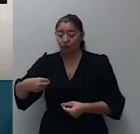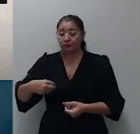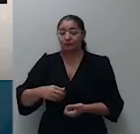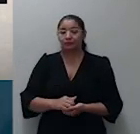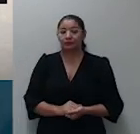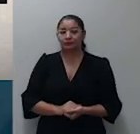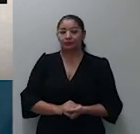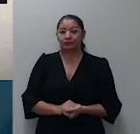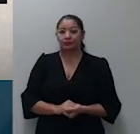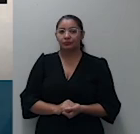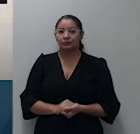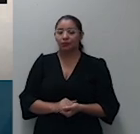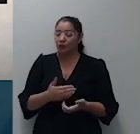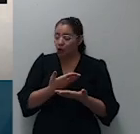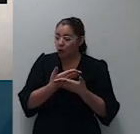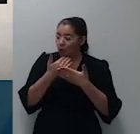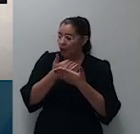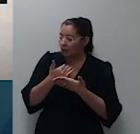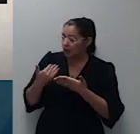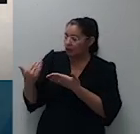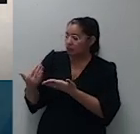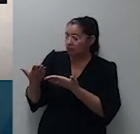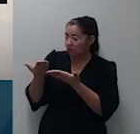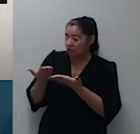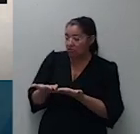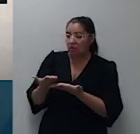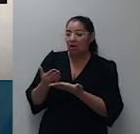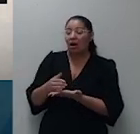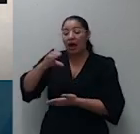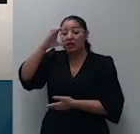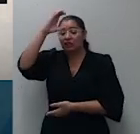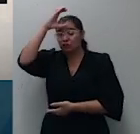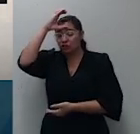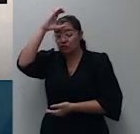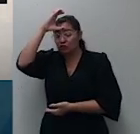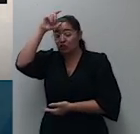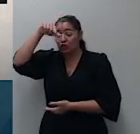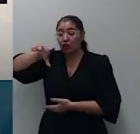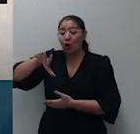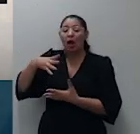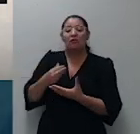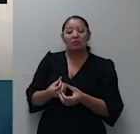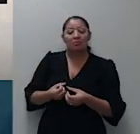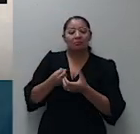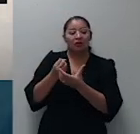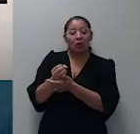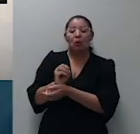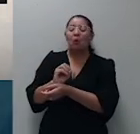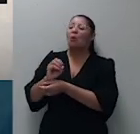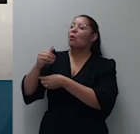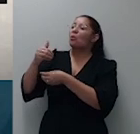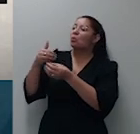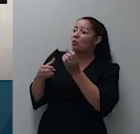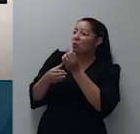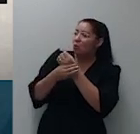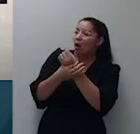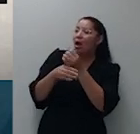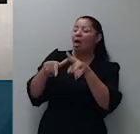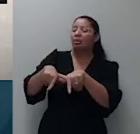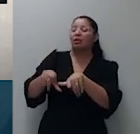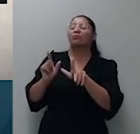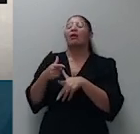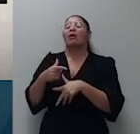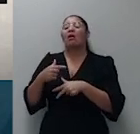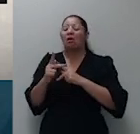encarregada a irmã a tia a irmã dele tia dos menores com essa atribuição de gestão dos bens